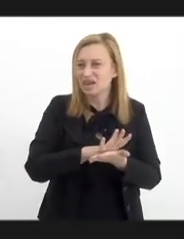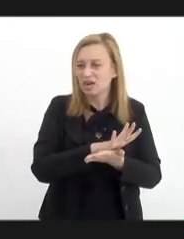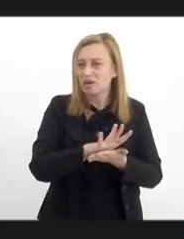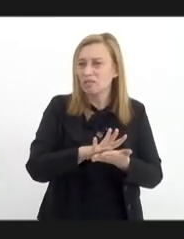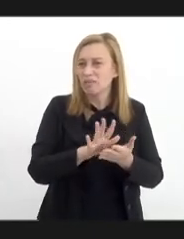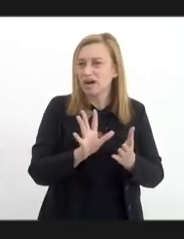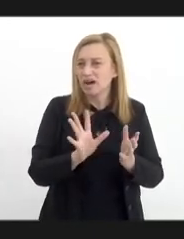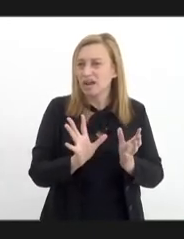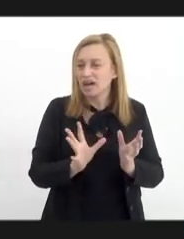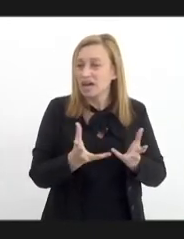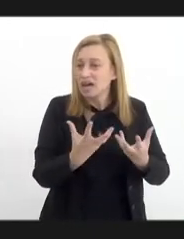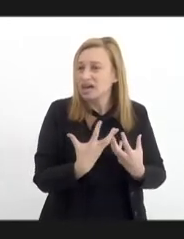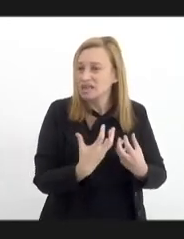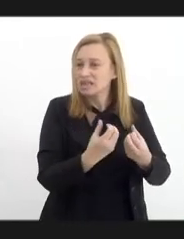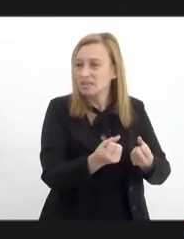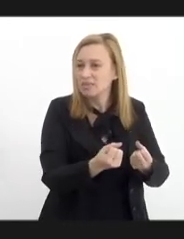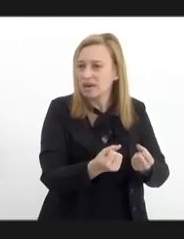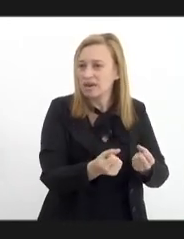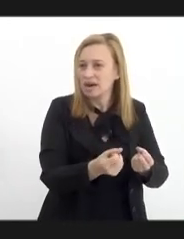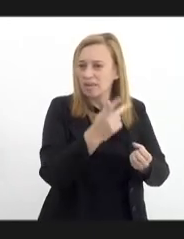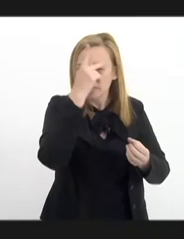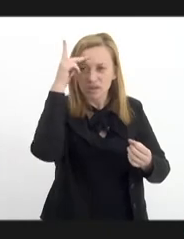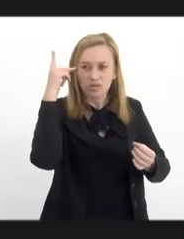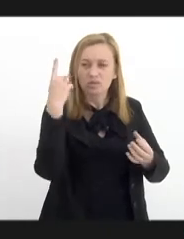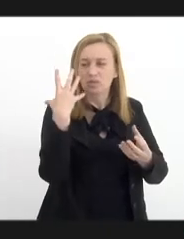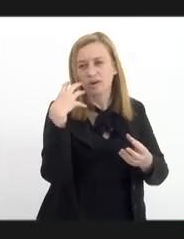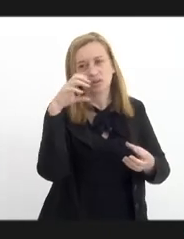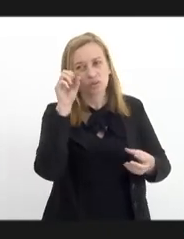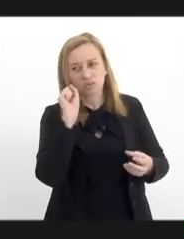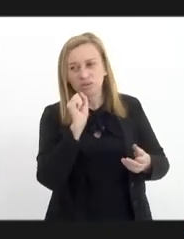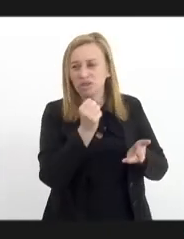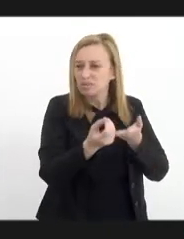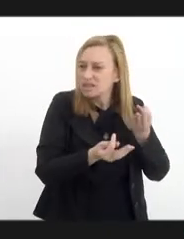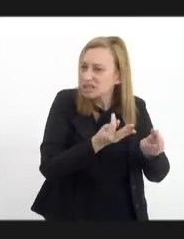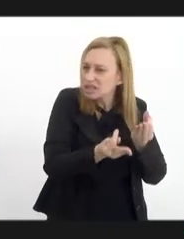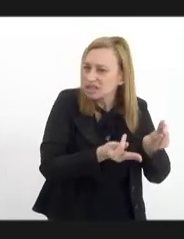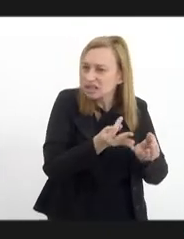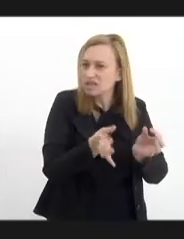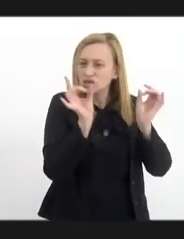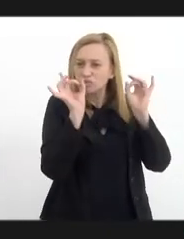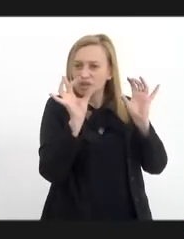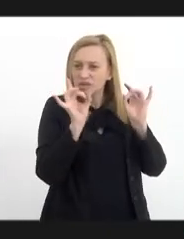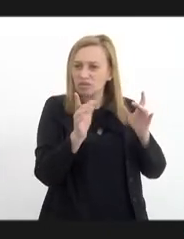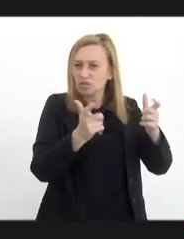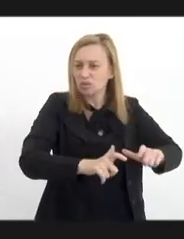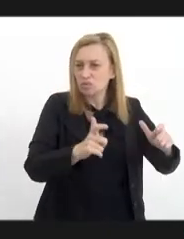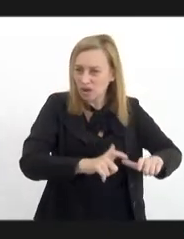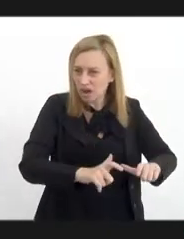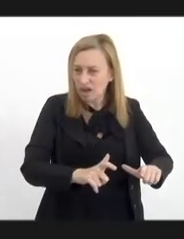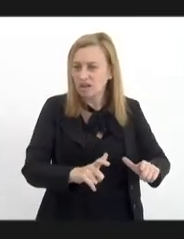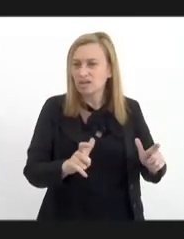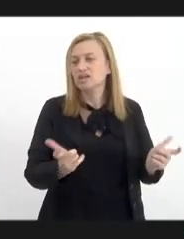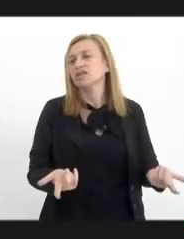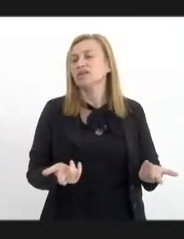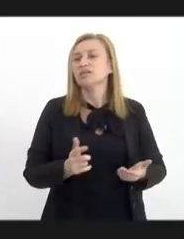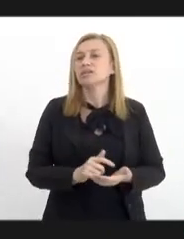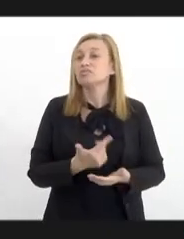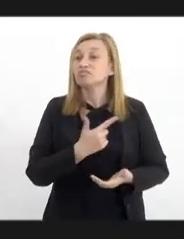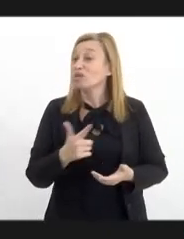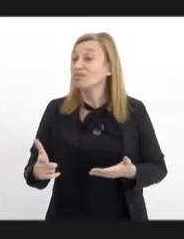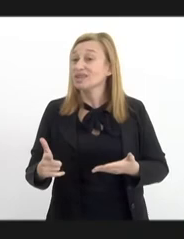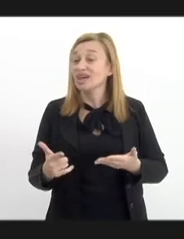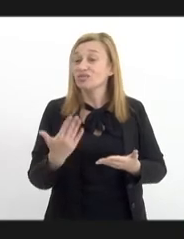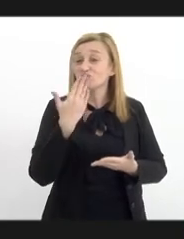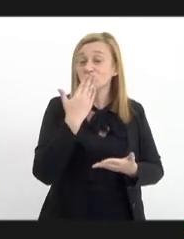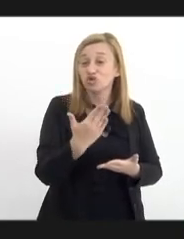ou seja, o município de quase 500 mil é um município com a densidade demográfica mais alta, se eu não me engano, do Brasil mesmo em si, e não tem nenhum tipo